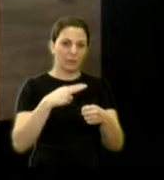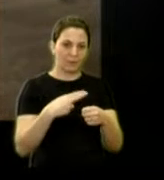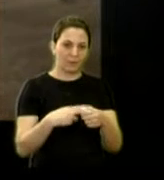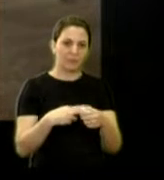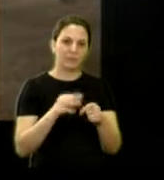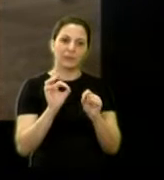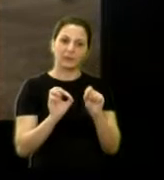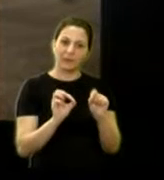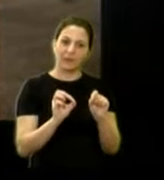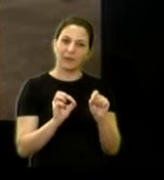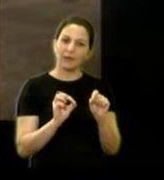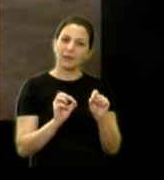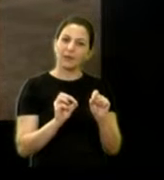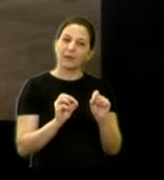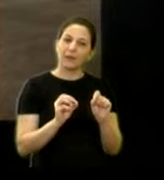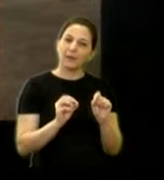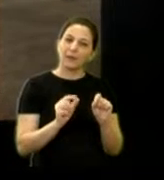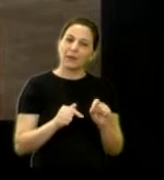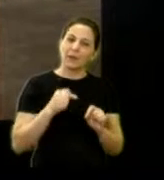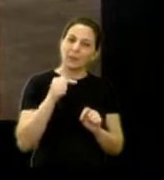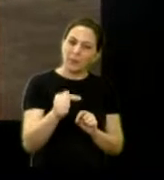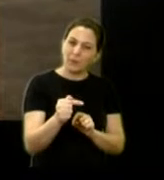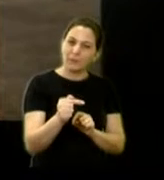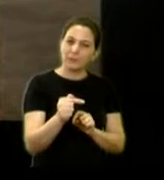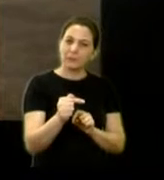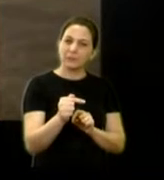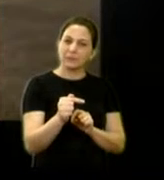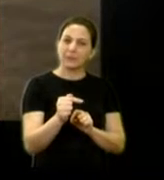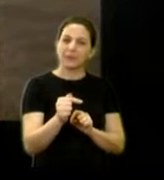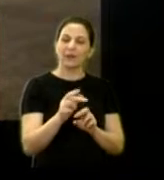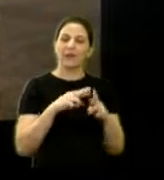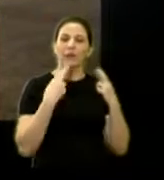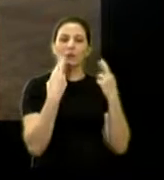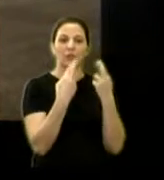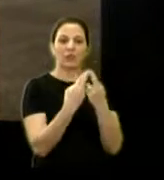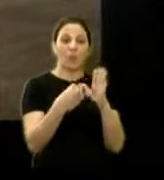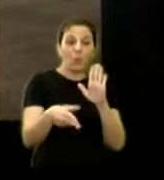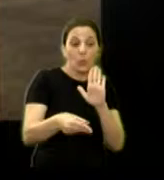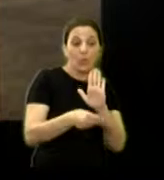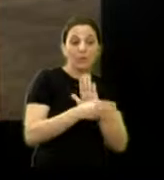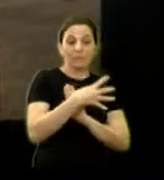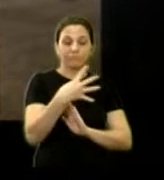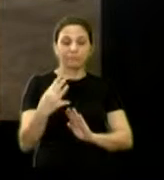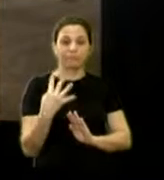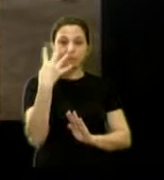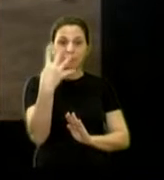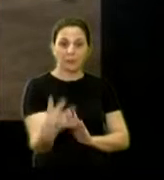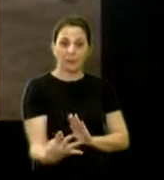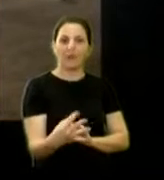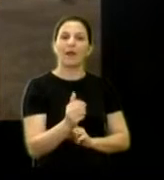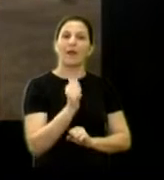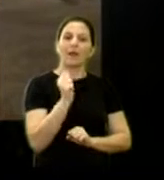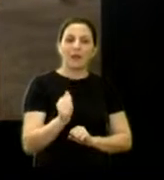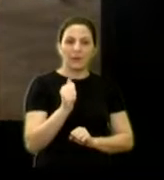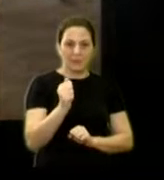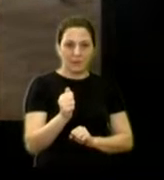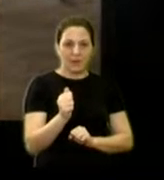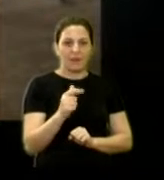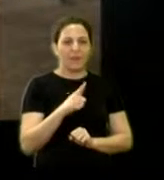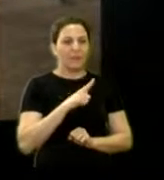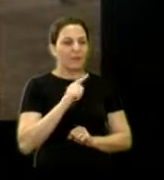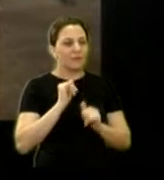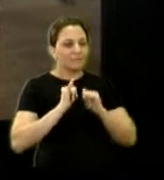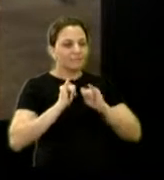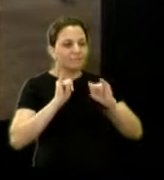na próxima sessão, o evento, SAF, no calendário de evento do município de Araraquara, para que tenha uma publicidade